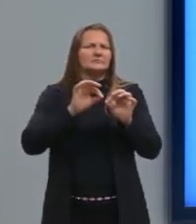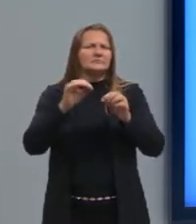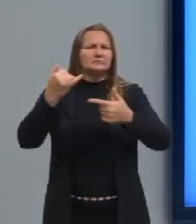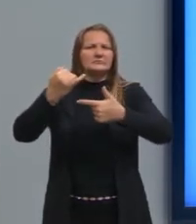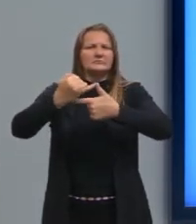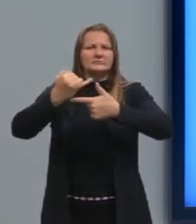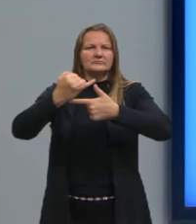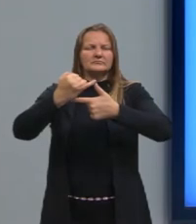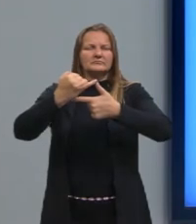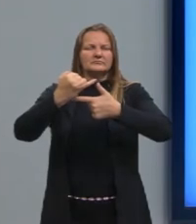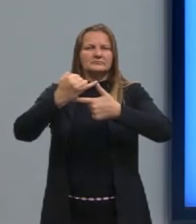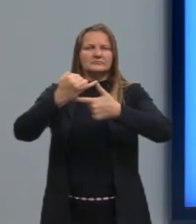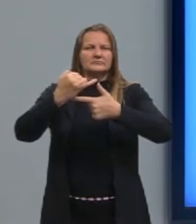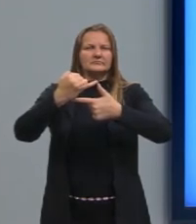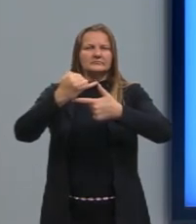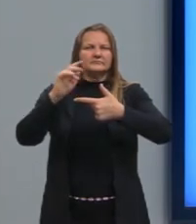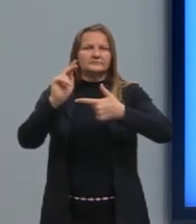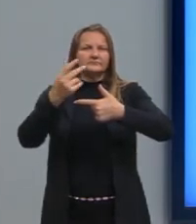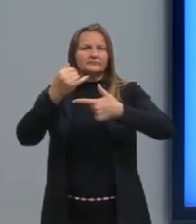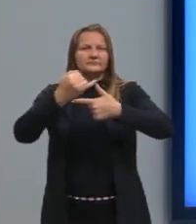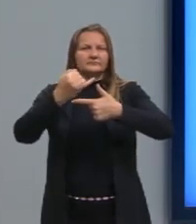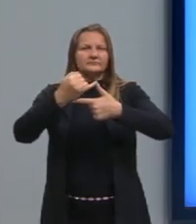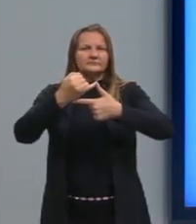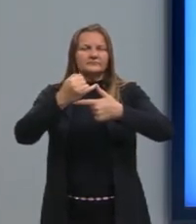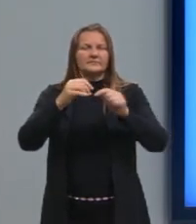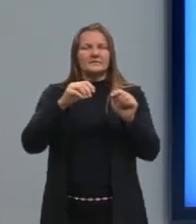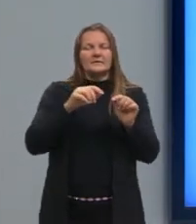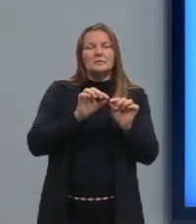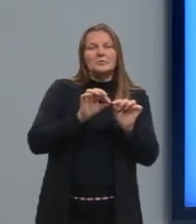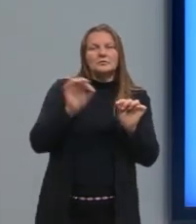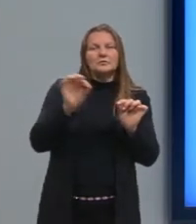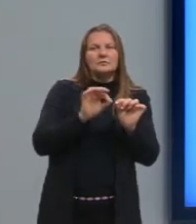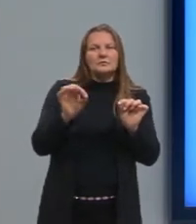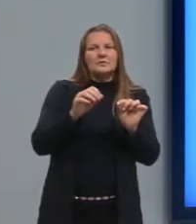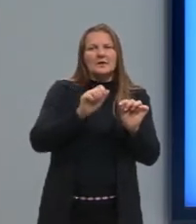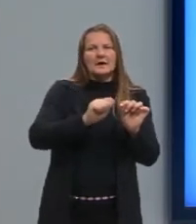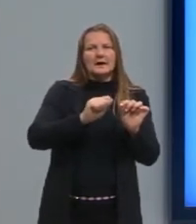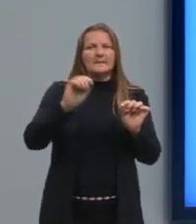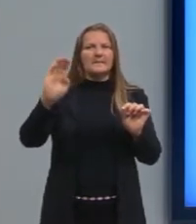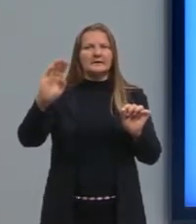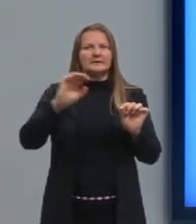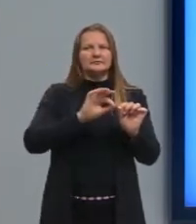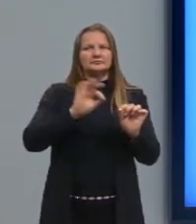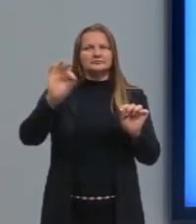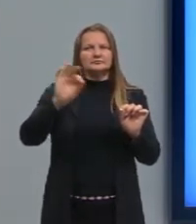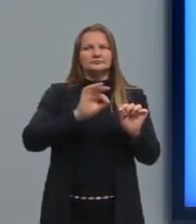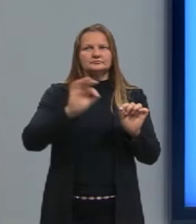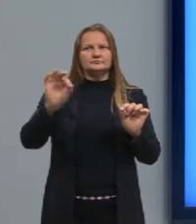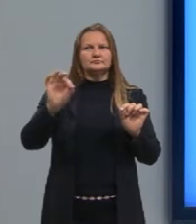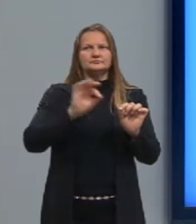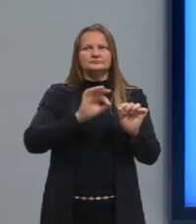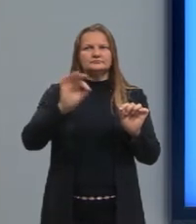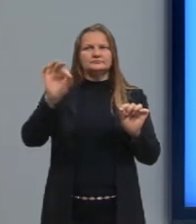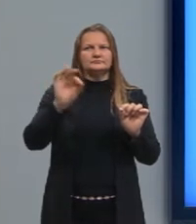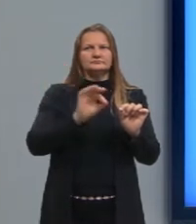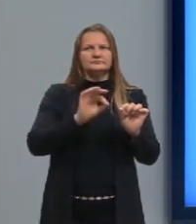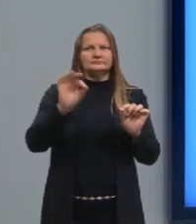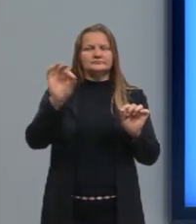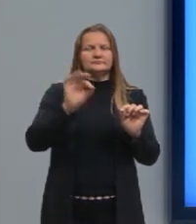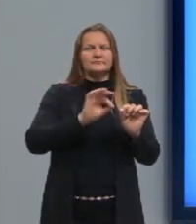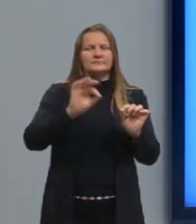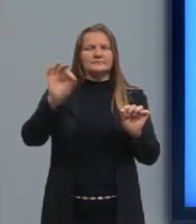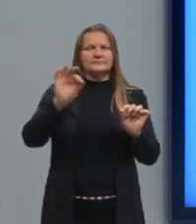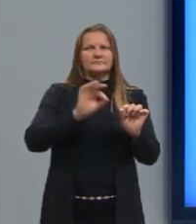Que passa exatamente ali no ponto A, assim como passa no ponto B. E aí eu tenho ali a variação do X,